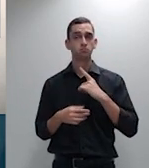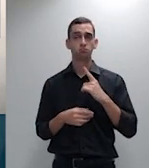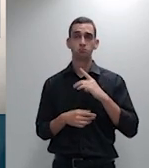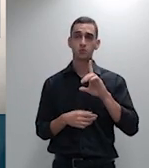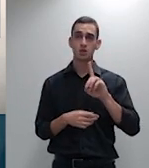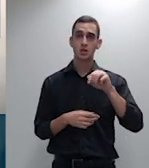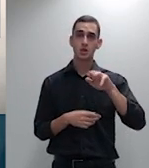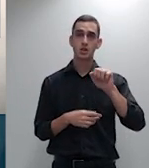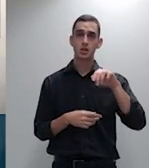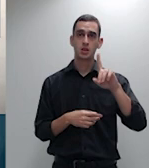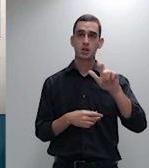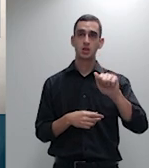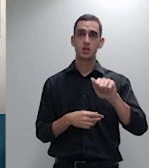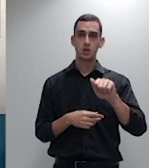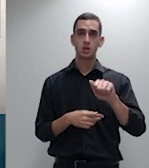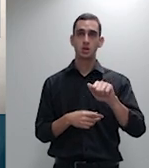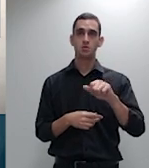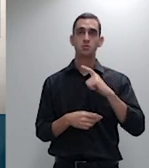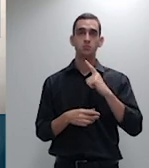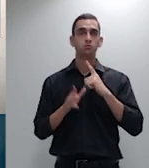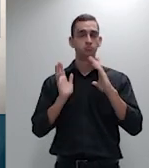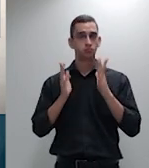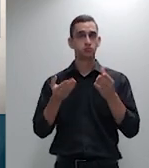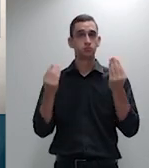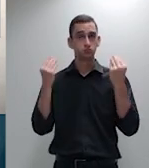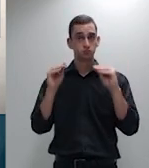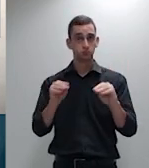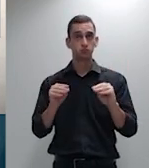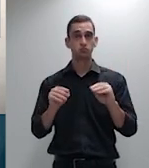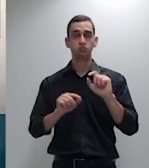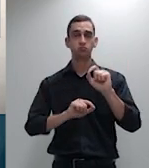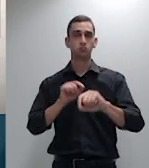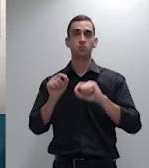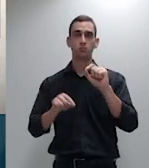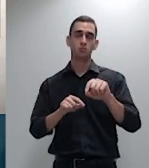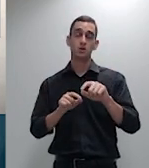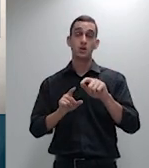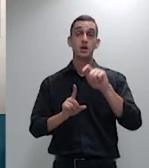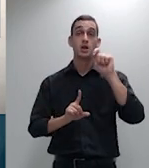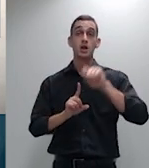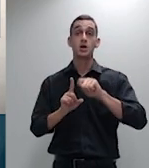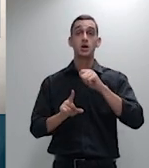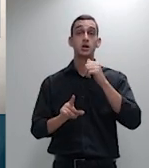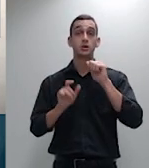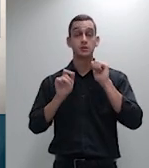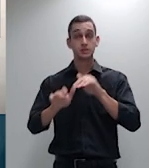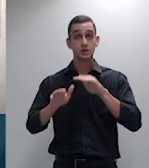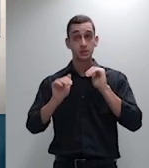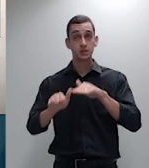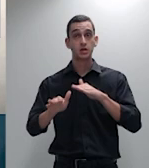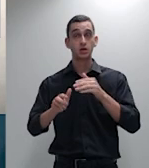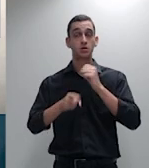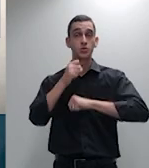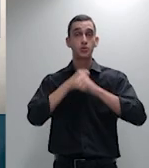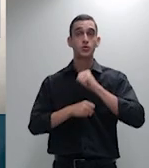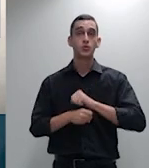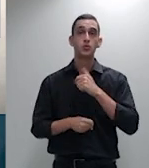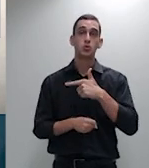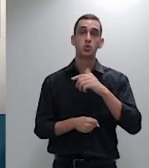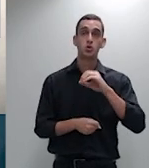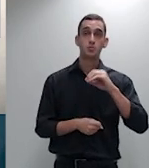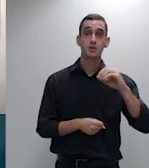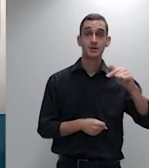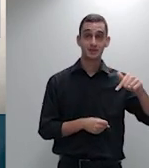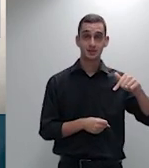em setembro de 2007 contra o espólio de NDL distribuída no